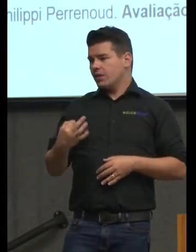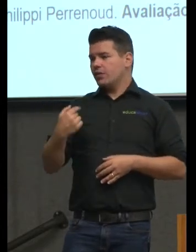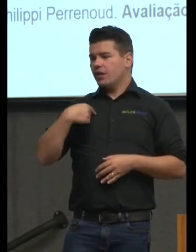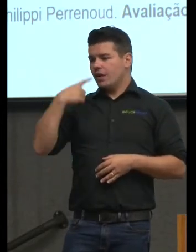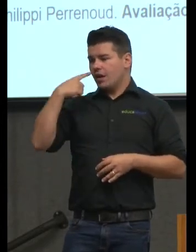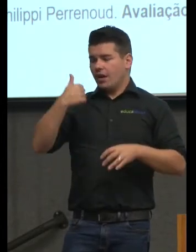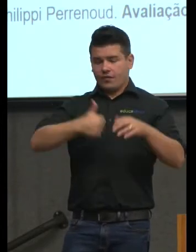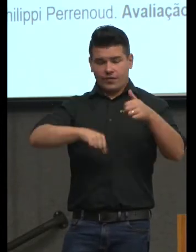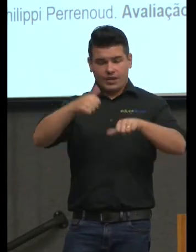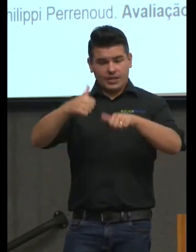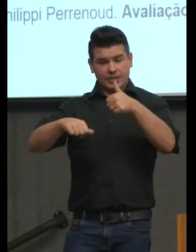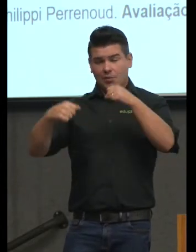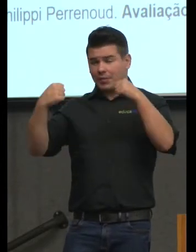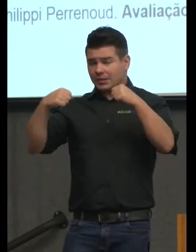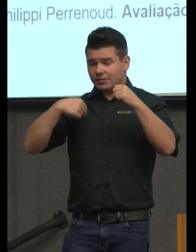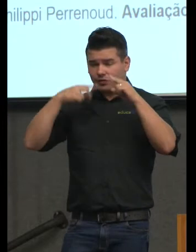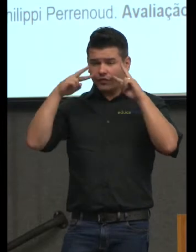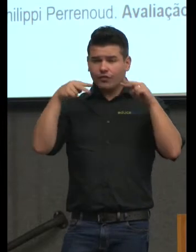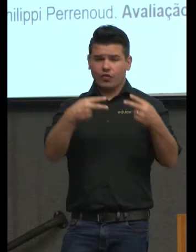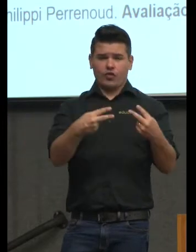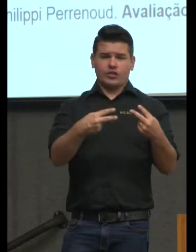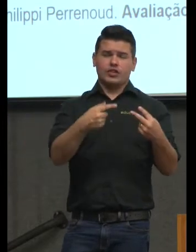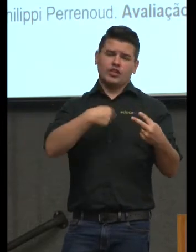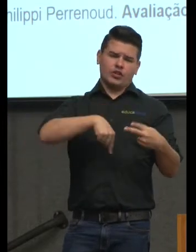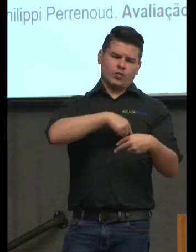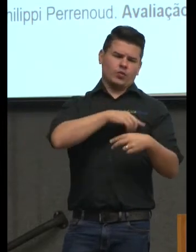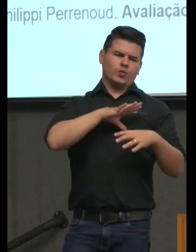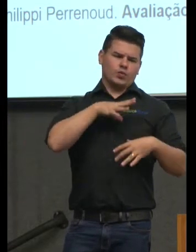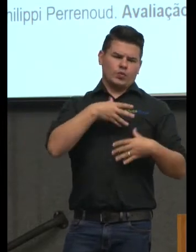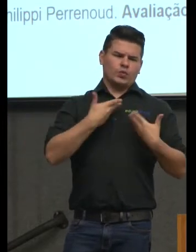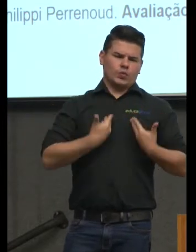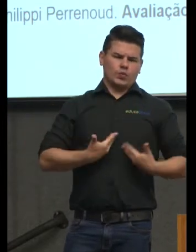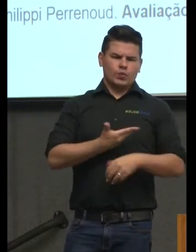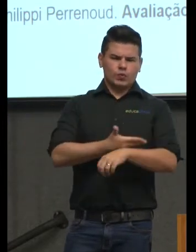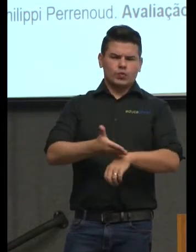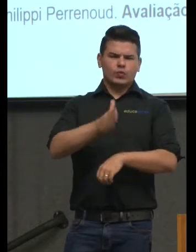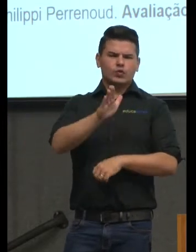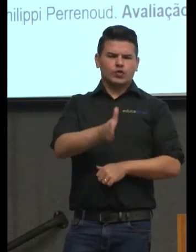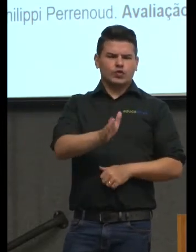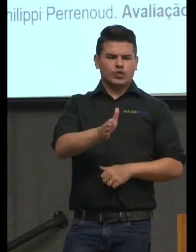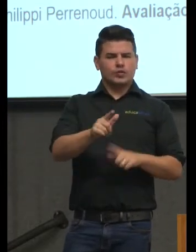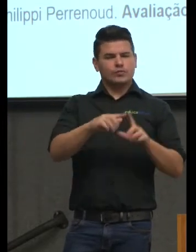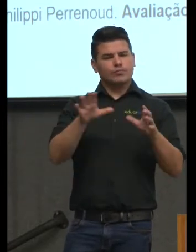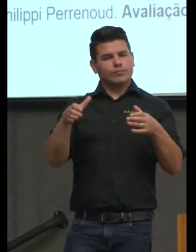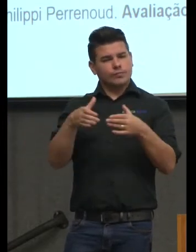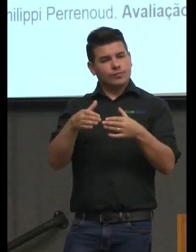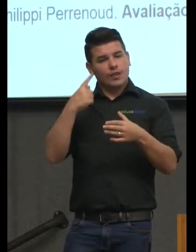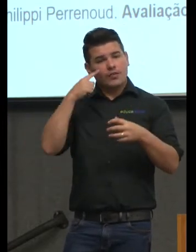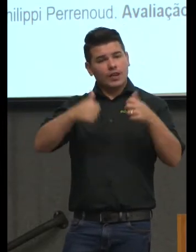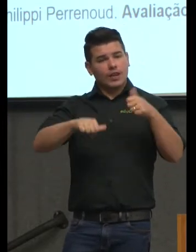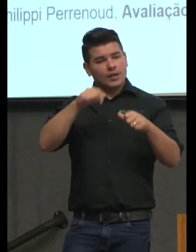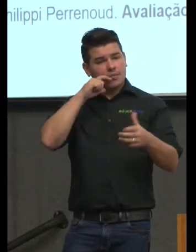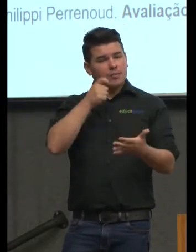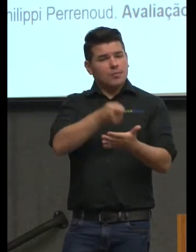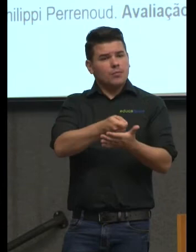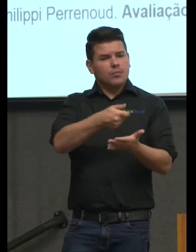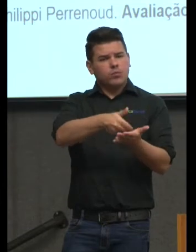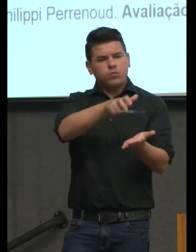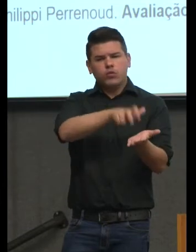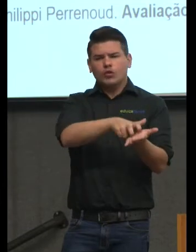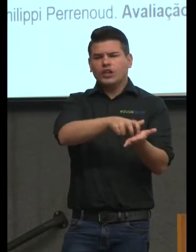avaliação deveria ser olhada mas nós estamos acostumados sim a avaliar para punir ou para